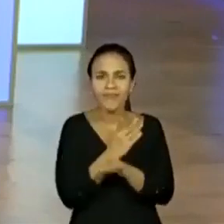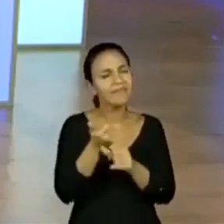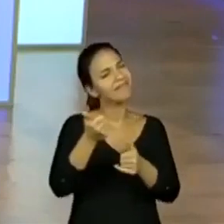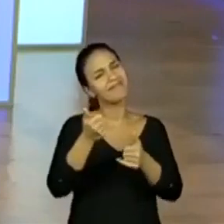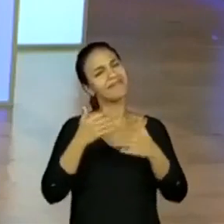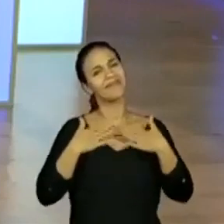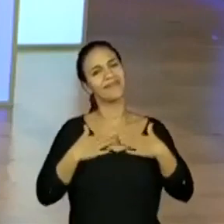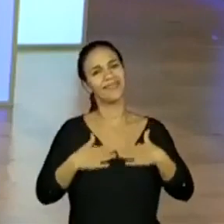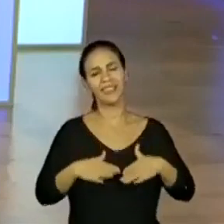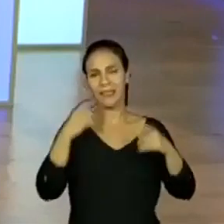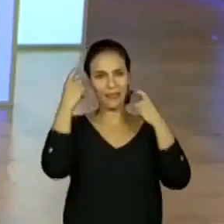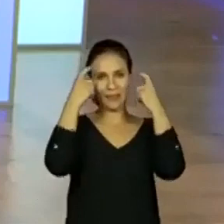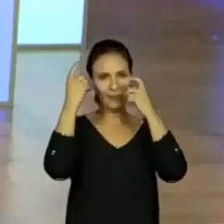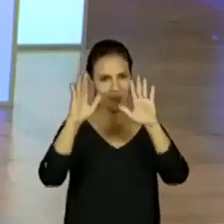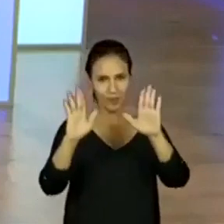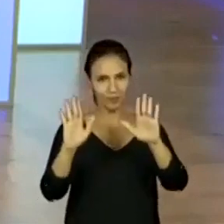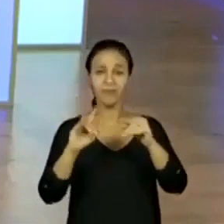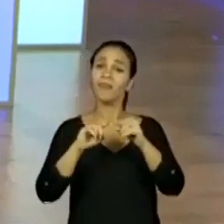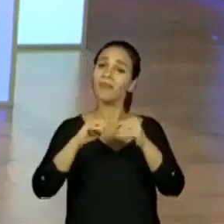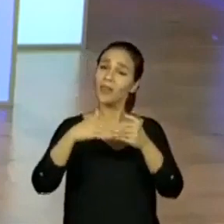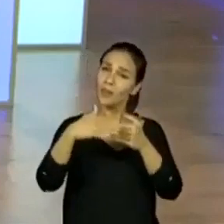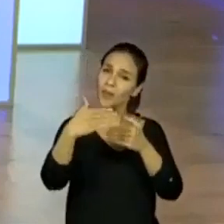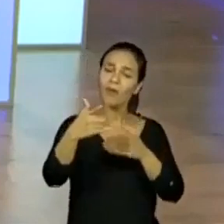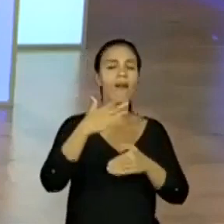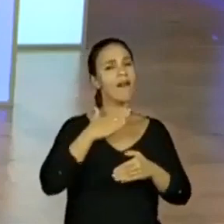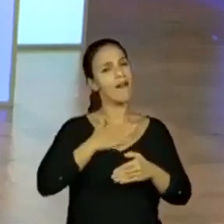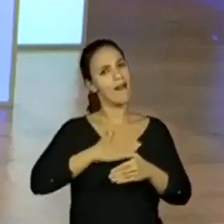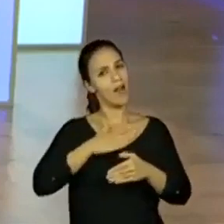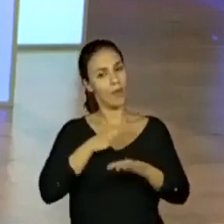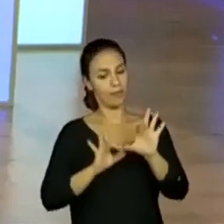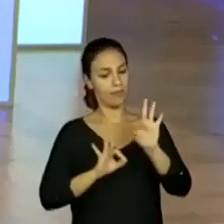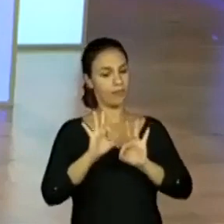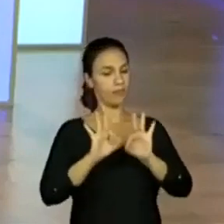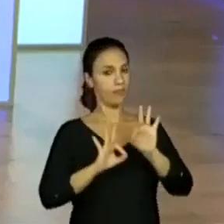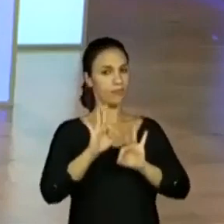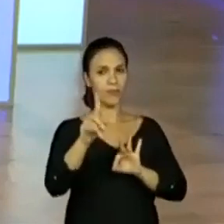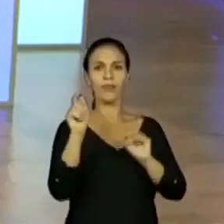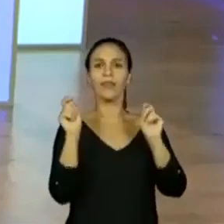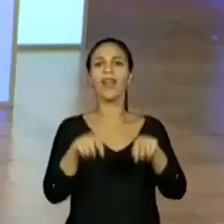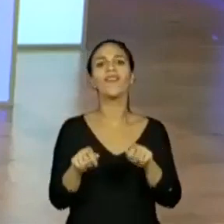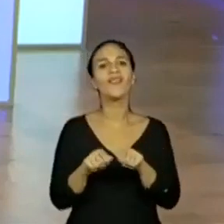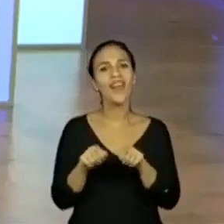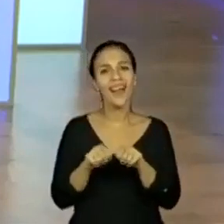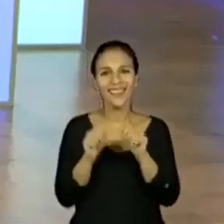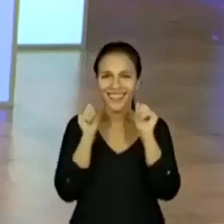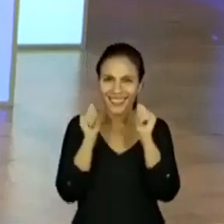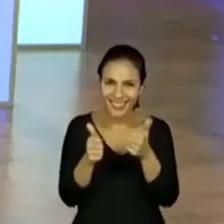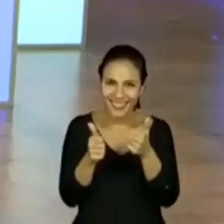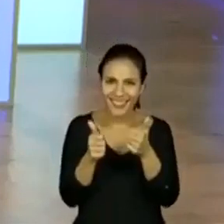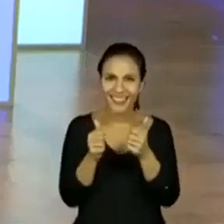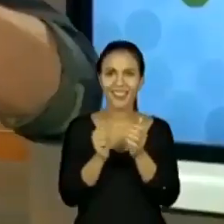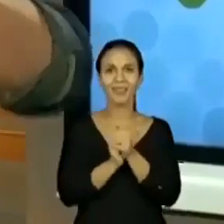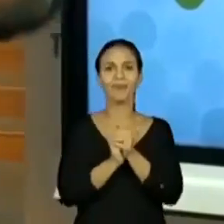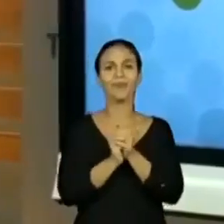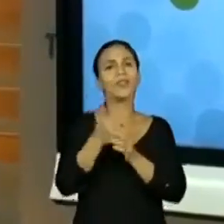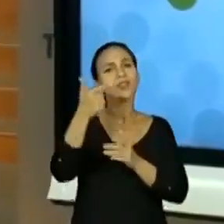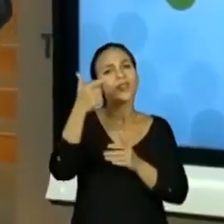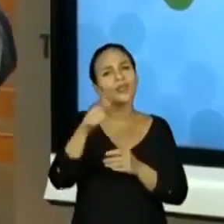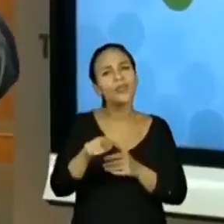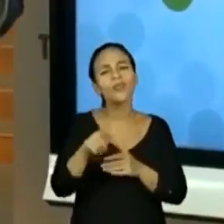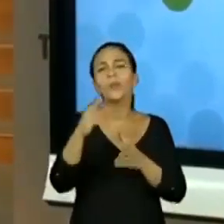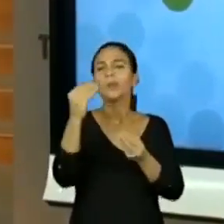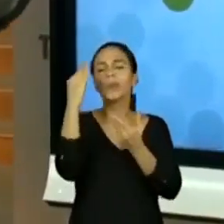fica tranquilo. Fica tranquila. Porque depois, com calma, organizado, você vai fazer. Beleza? Mais uma vez,